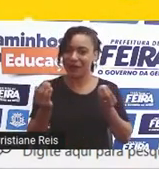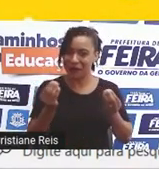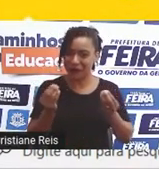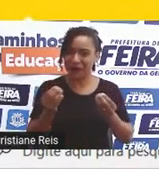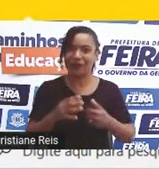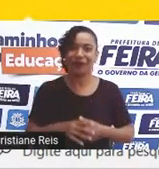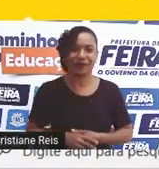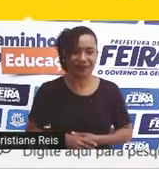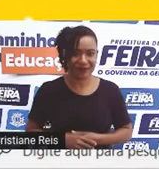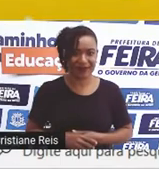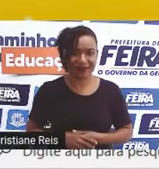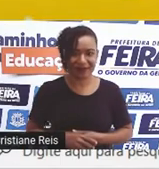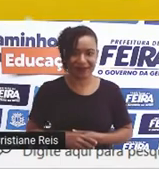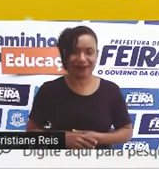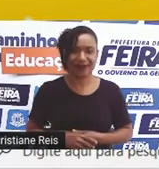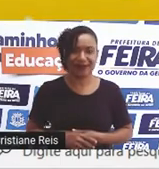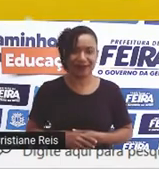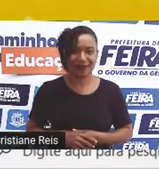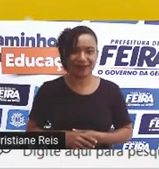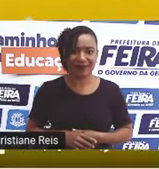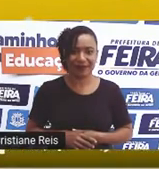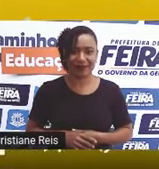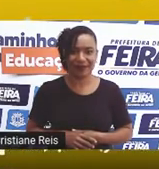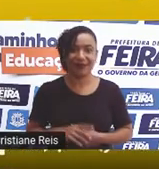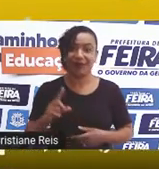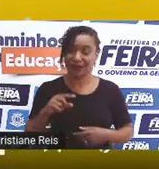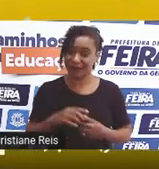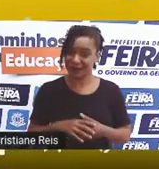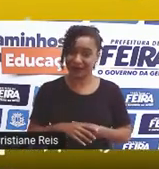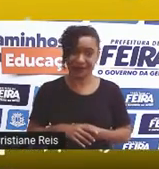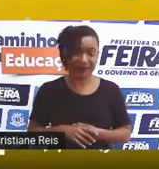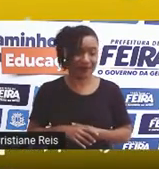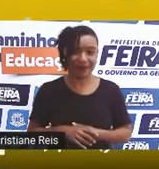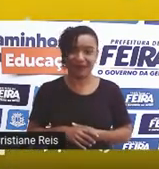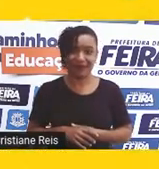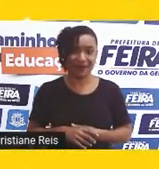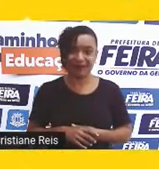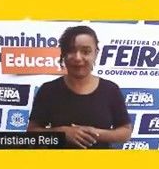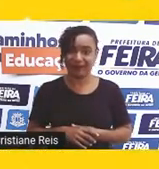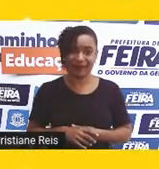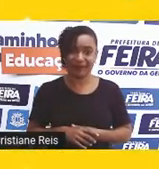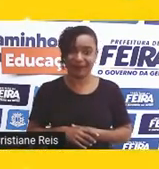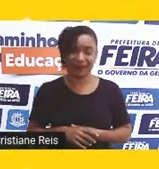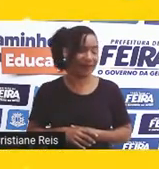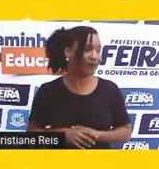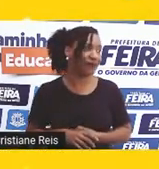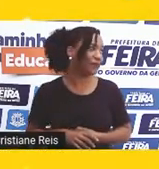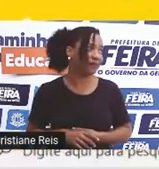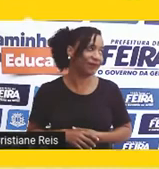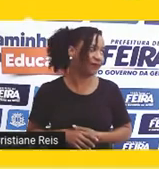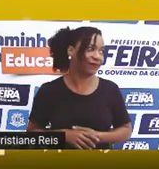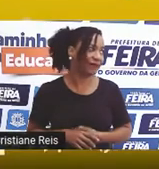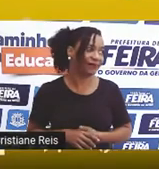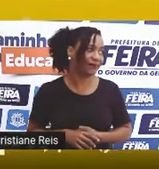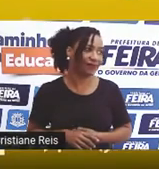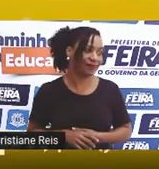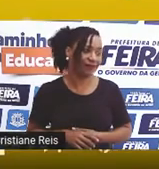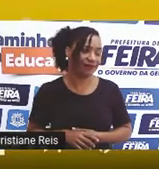os seres vivos do planeta. Nós utilizamos a água em diversas situações.